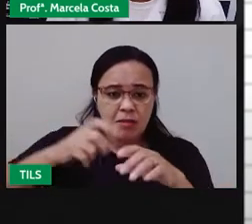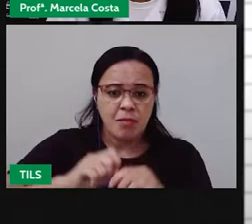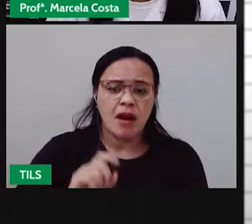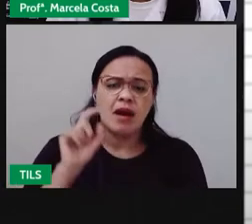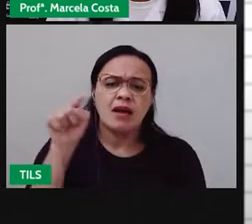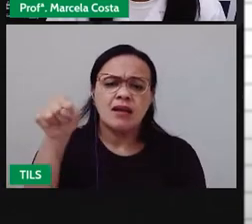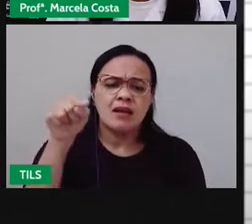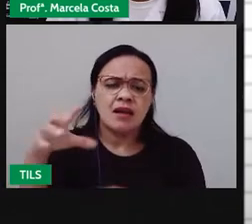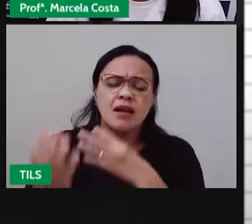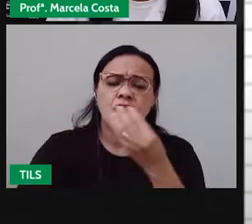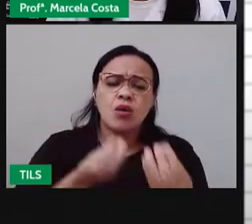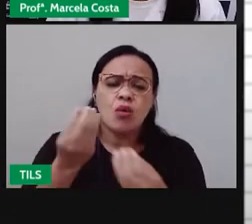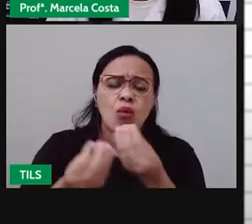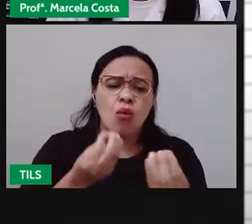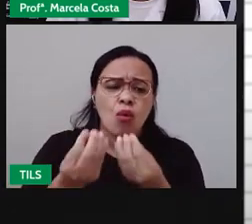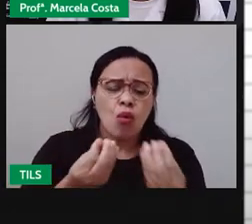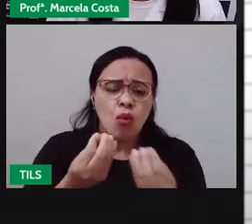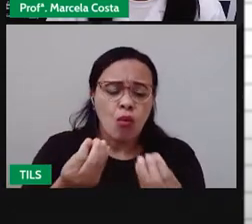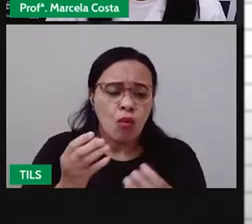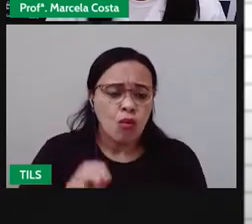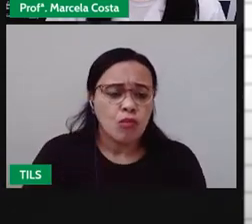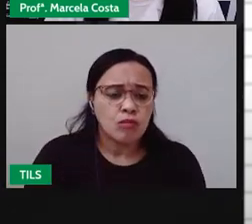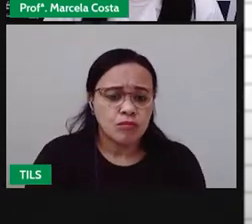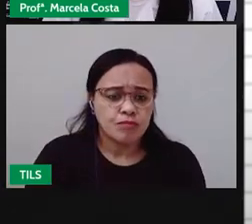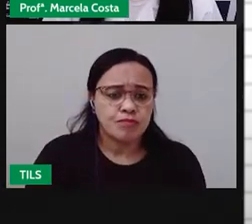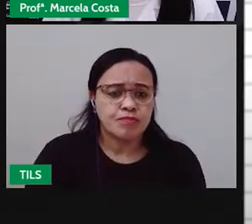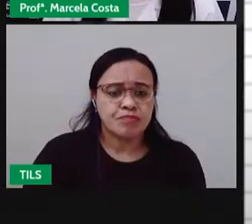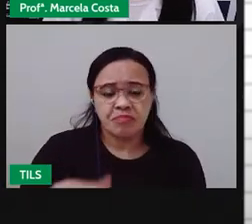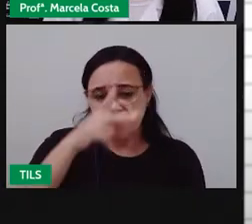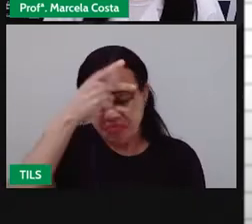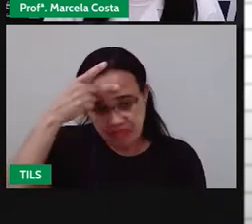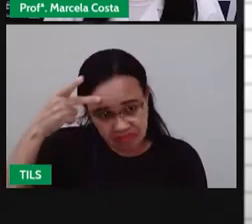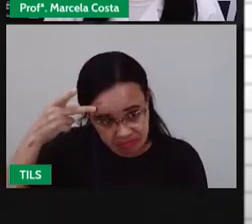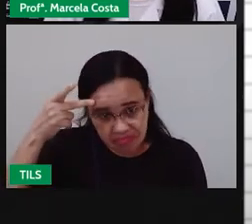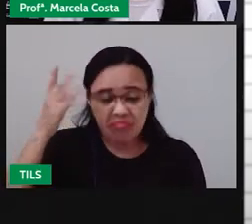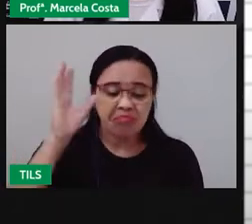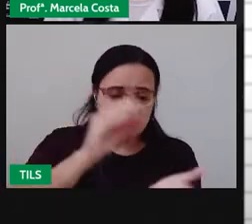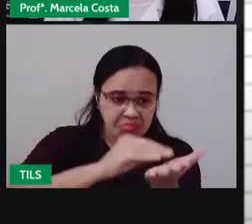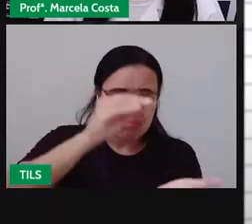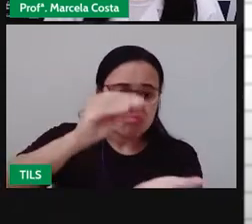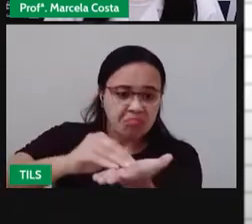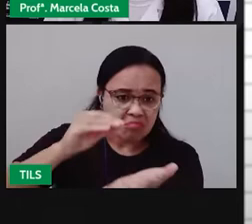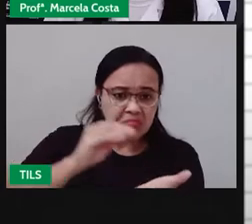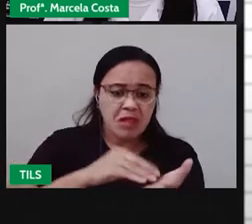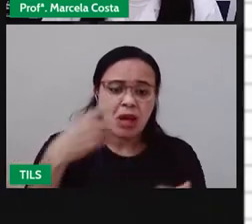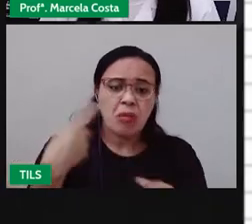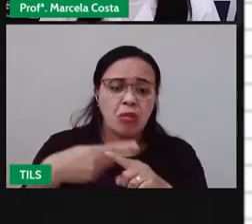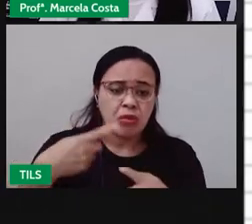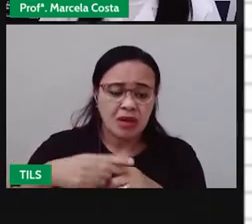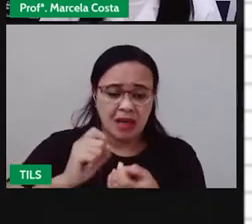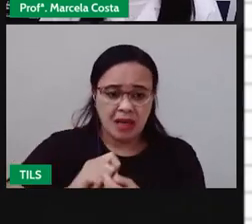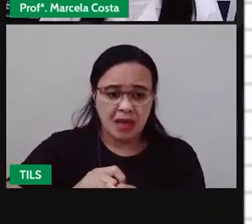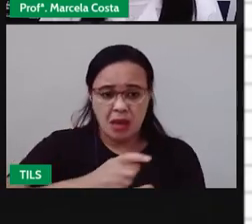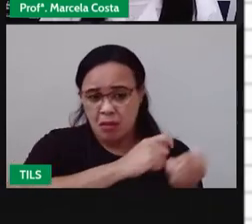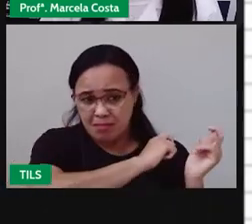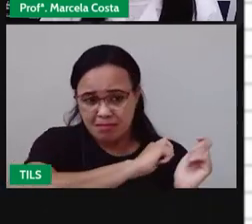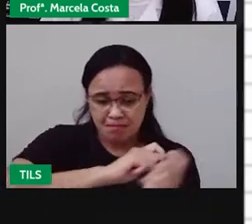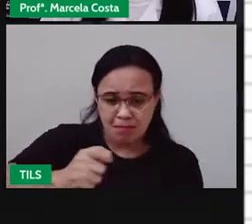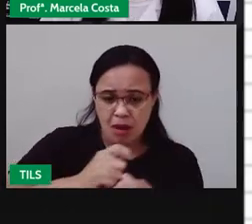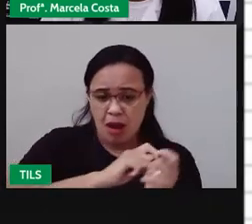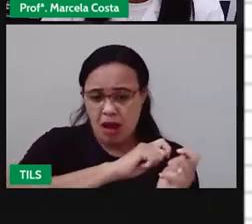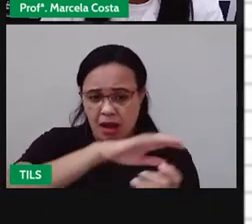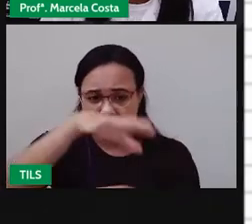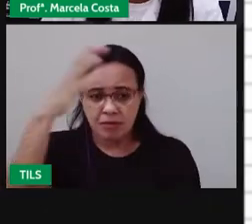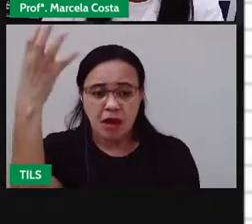ocupação humana, foi drasticamente devastada, com a exploração do pau-brasil, a agricultura, atividades